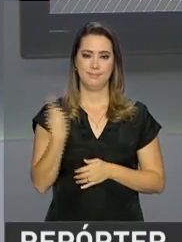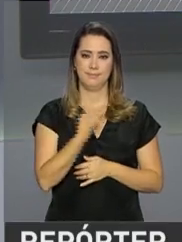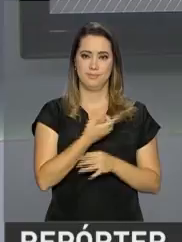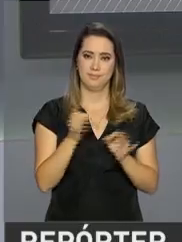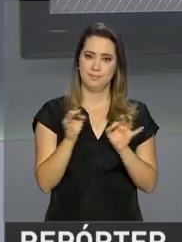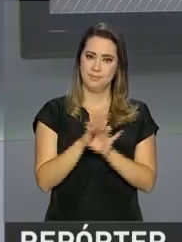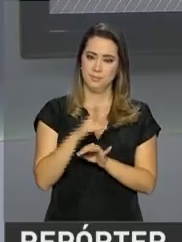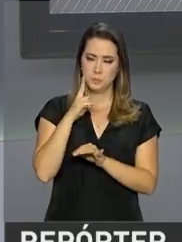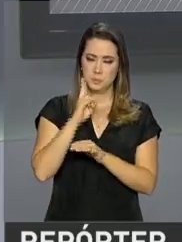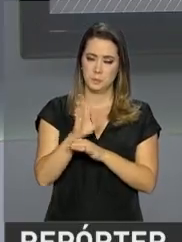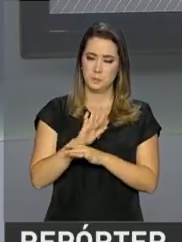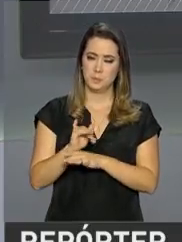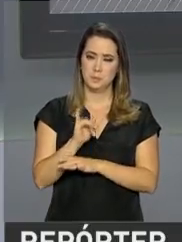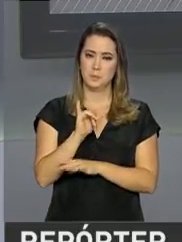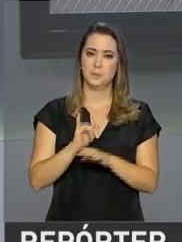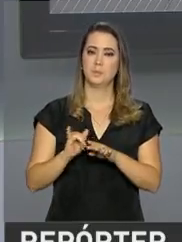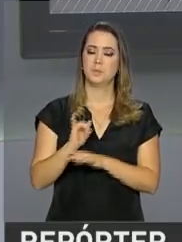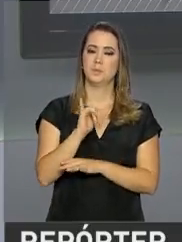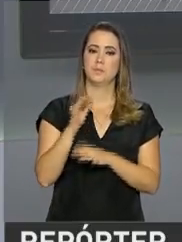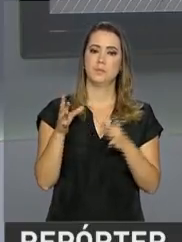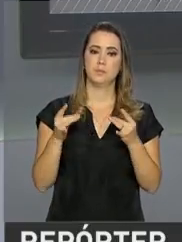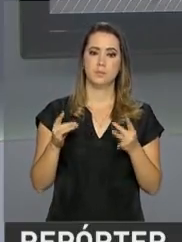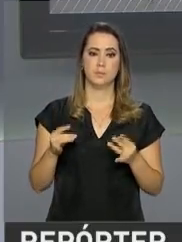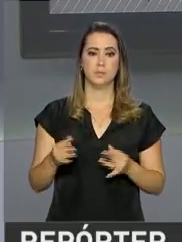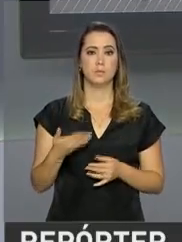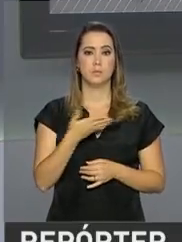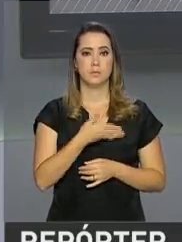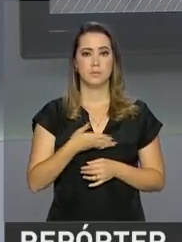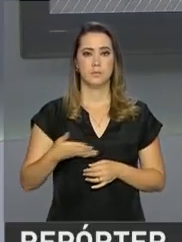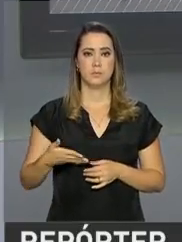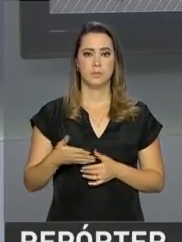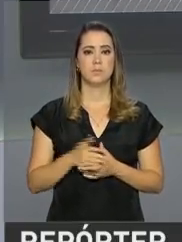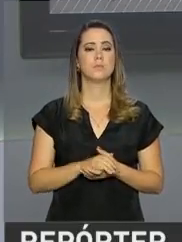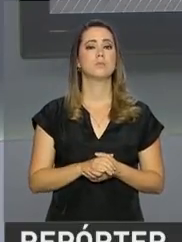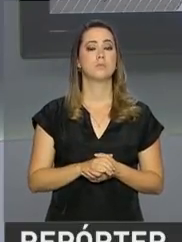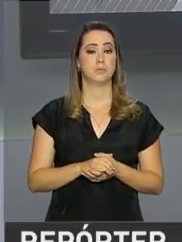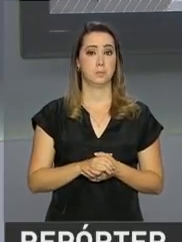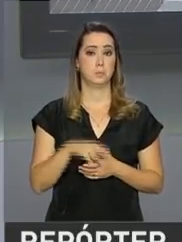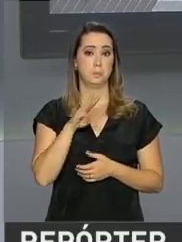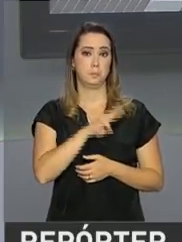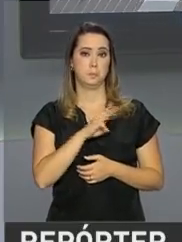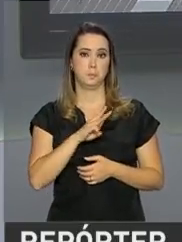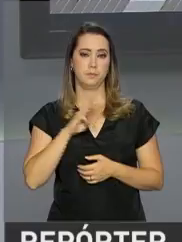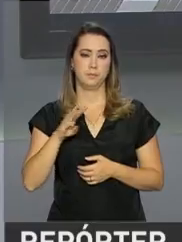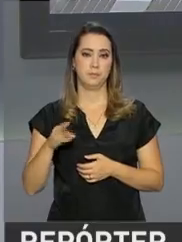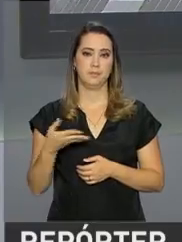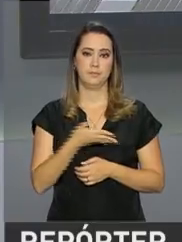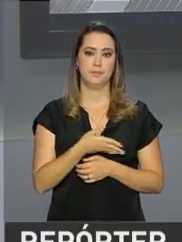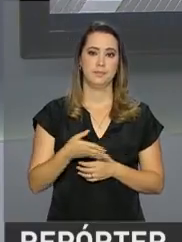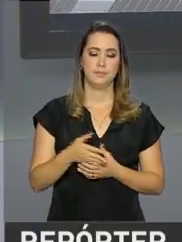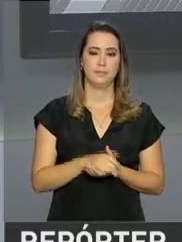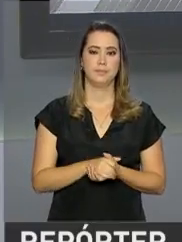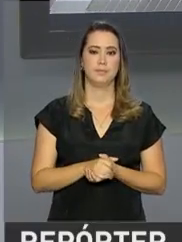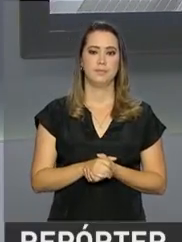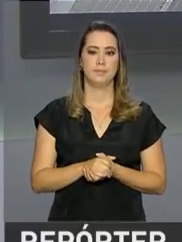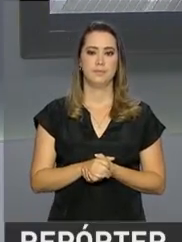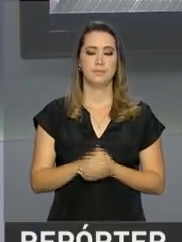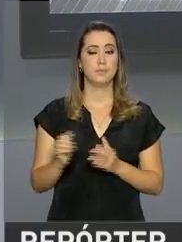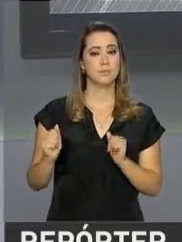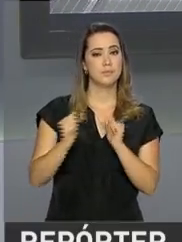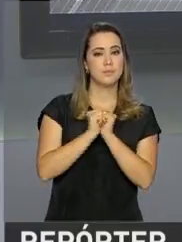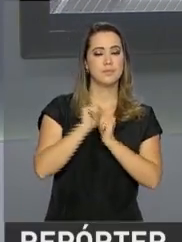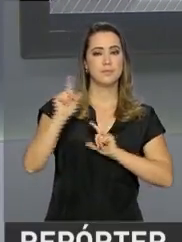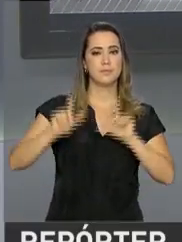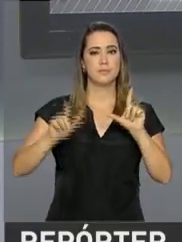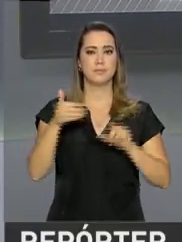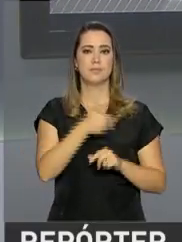A gente fica por aqui, reveja as nossas reportagens no YouTube. Toda a nossa programação está também na página da NBR na internet. Continue